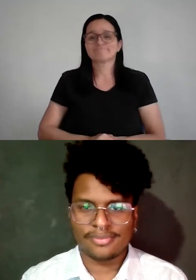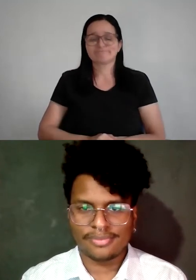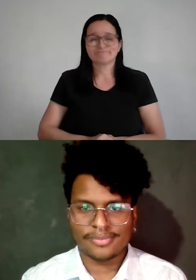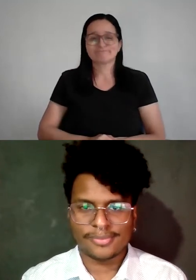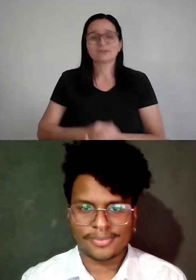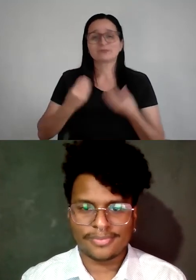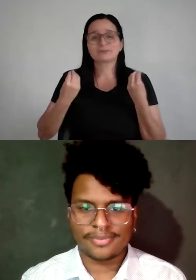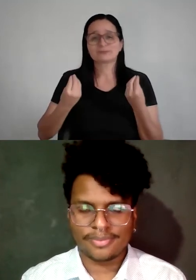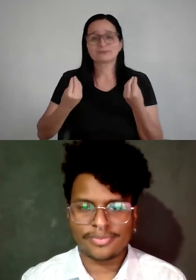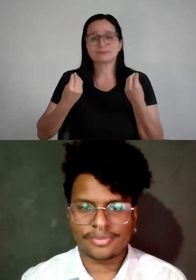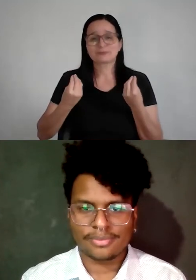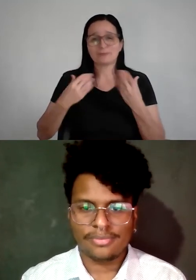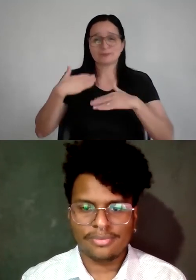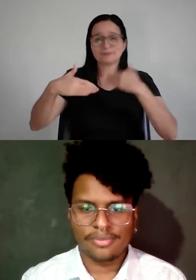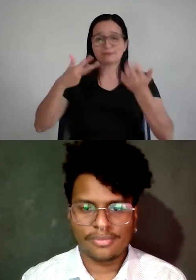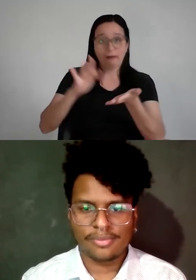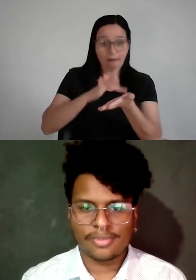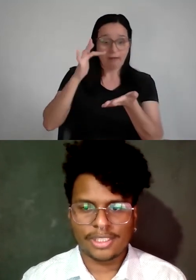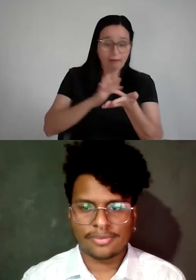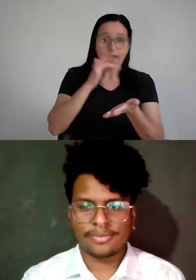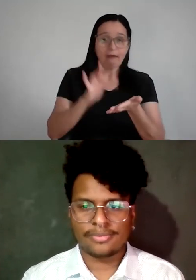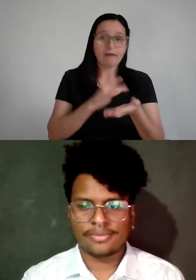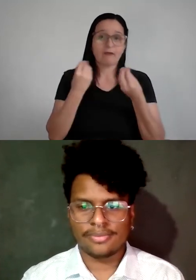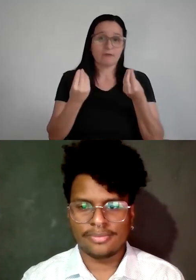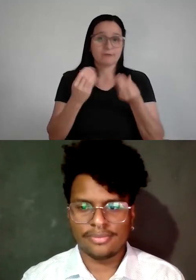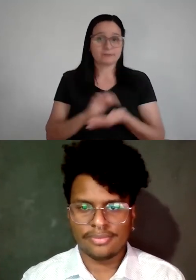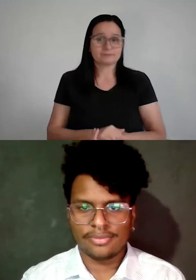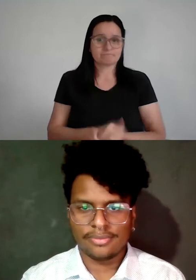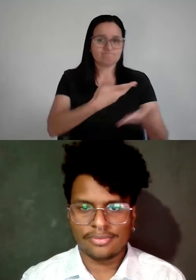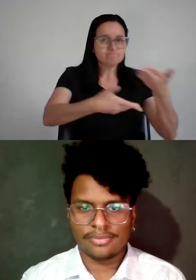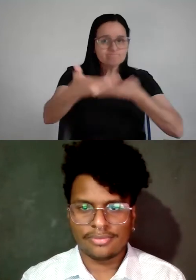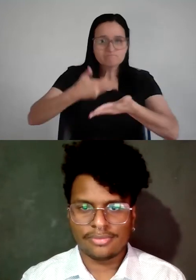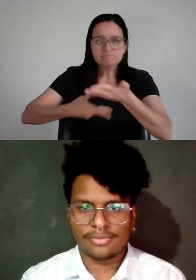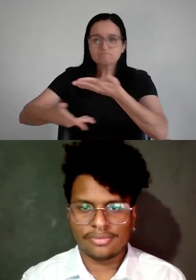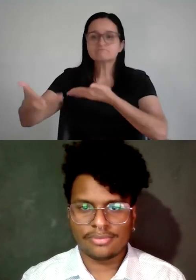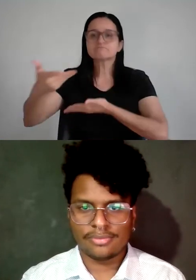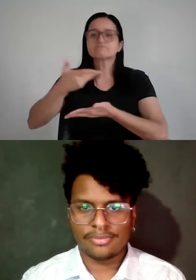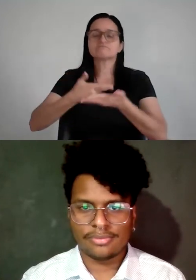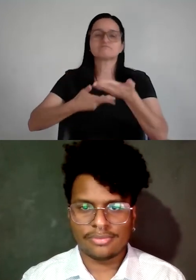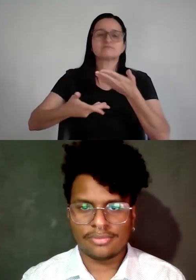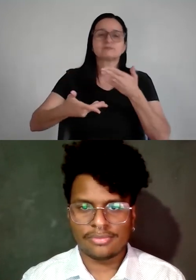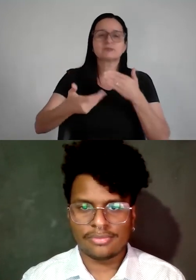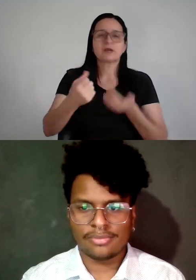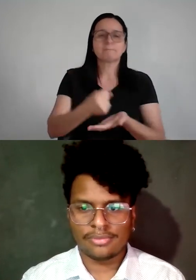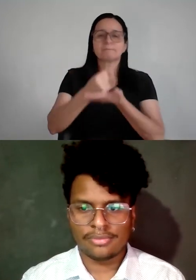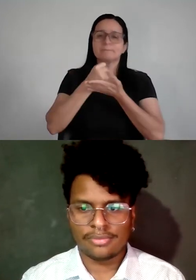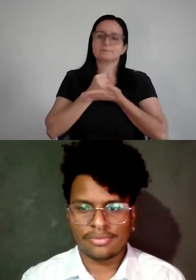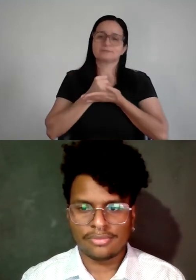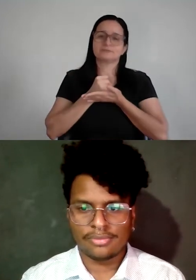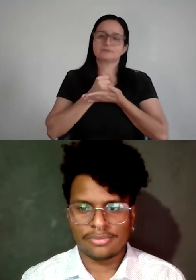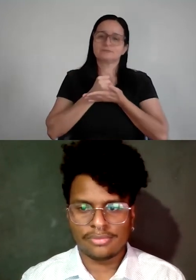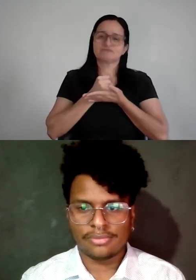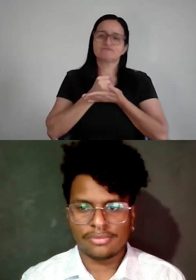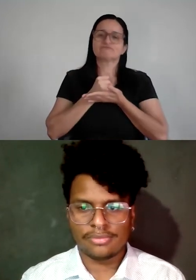resolve desenvolvimento de carreira com touch? Como é que eu crio relacionamento duradouro, uma rede de apoio, de pessoas que podem,